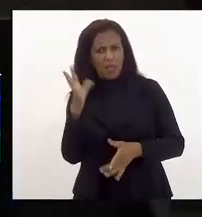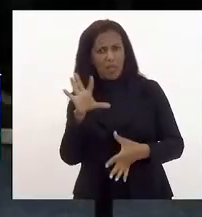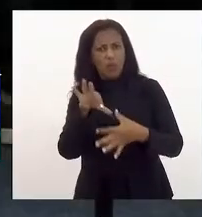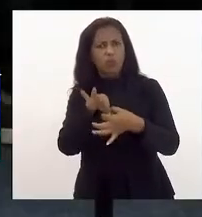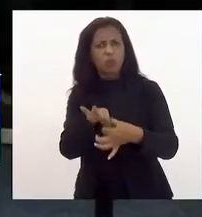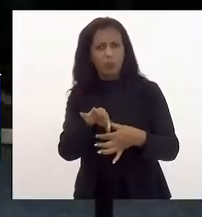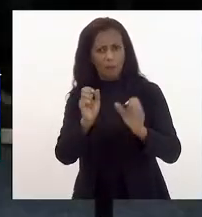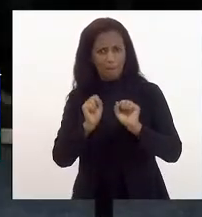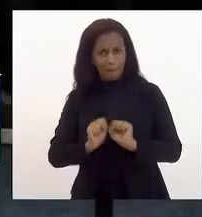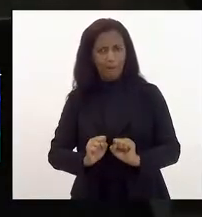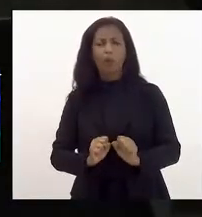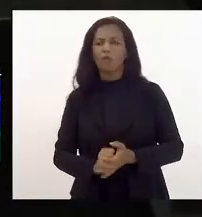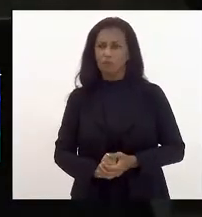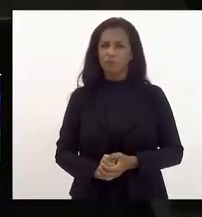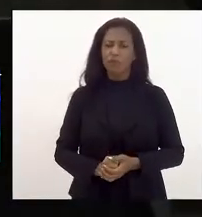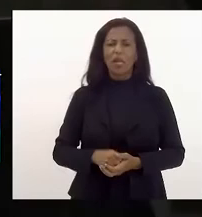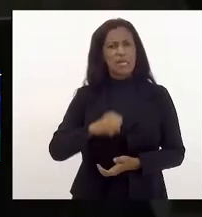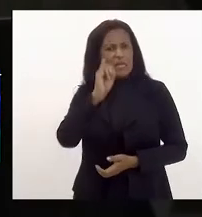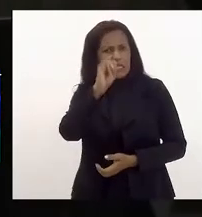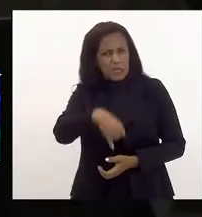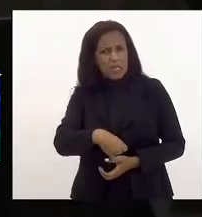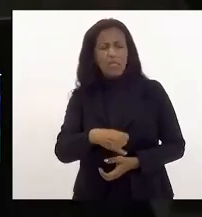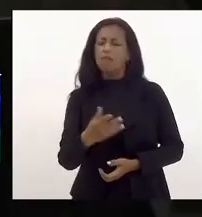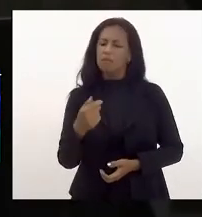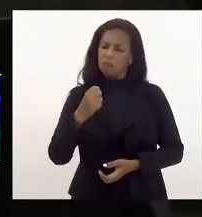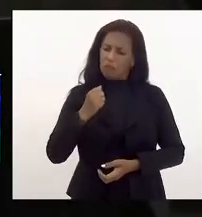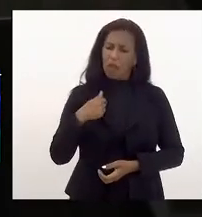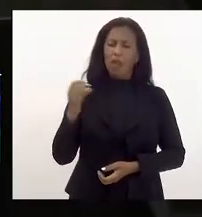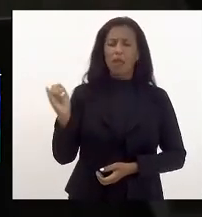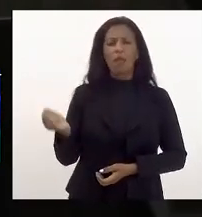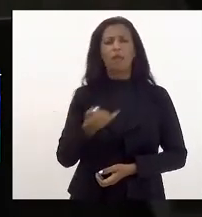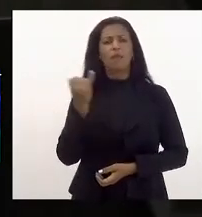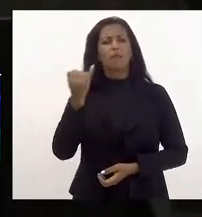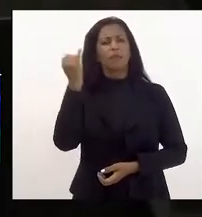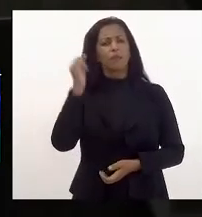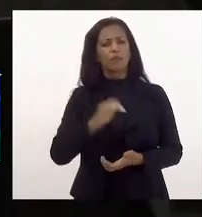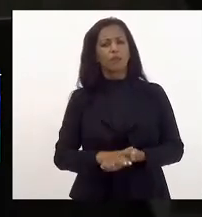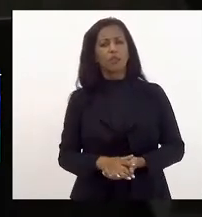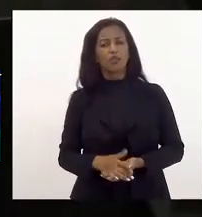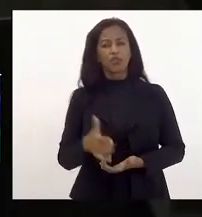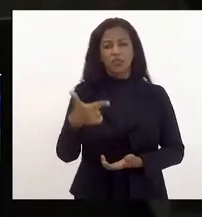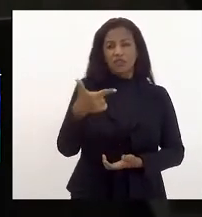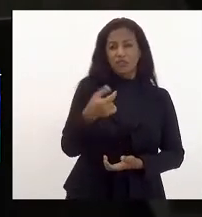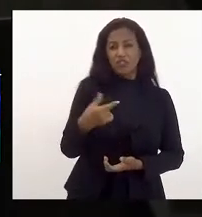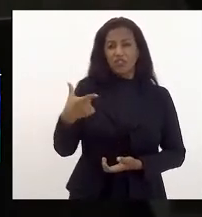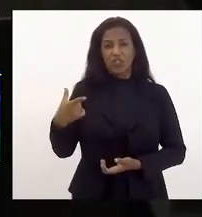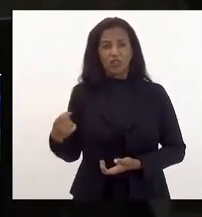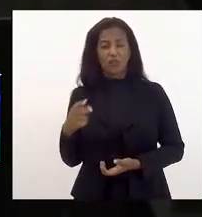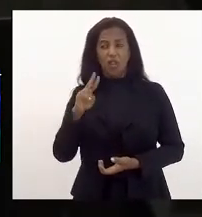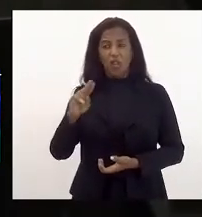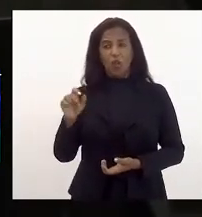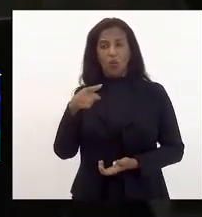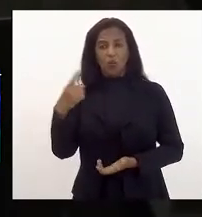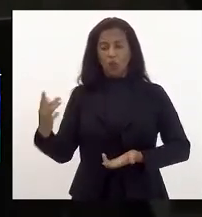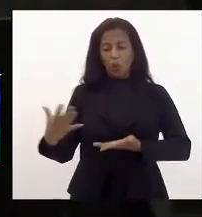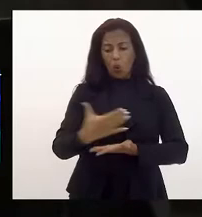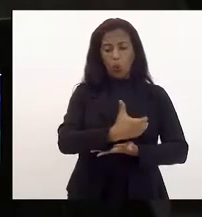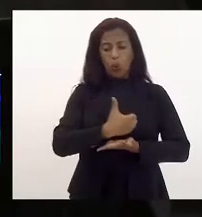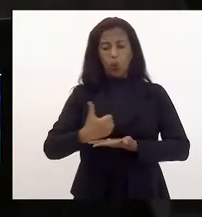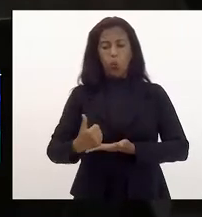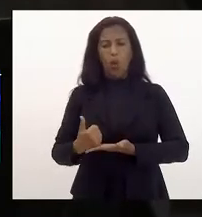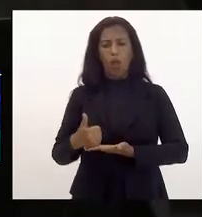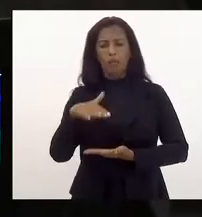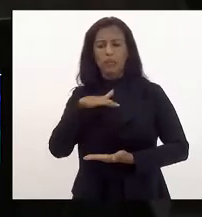favor claro deputado Adriana muito importante porque na verdade em 2020 a União arrecadou aqui no território do Rio de